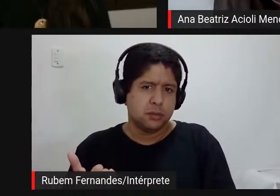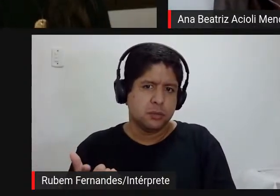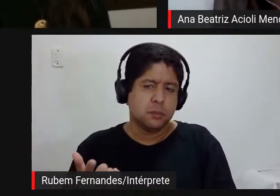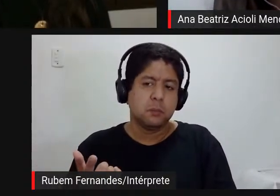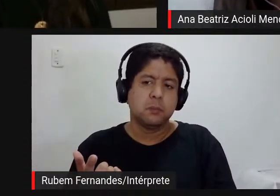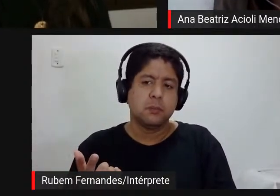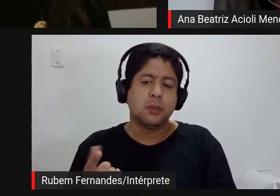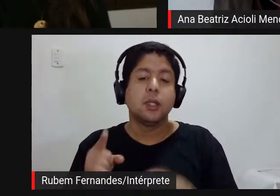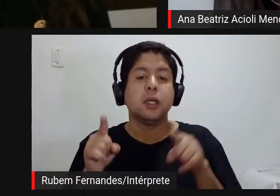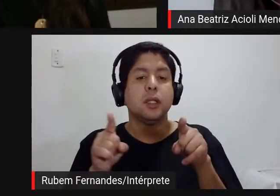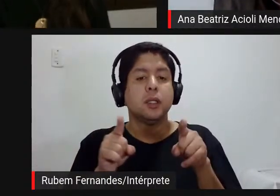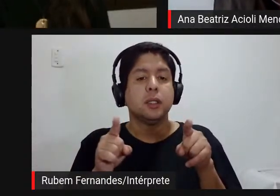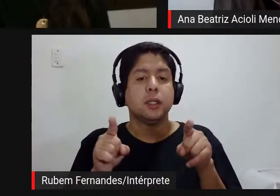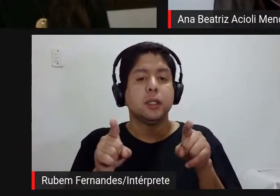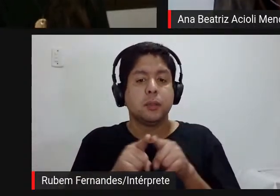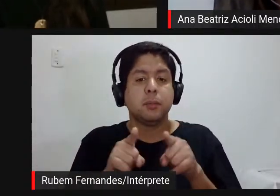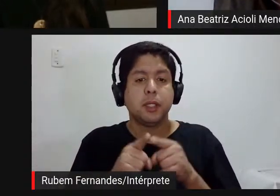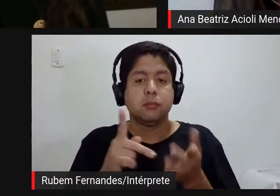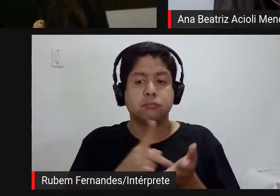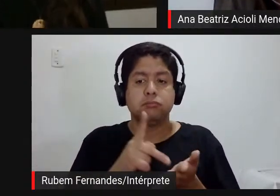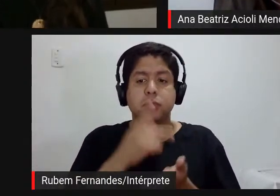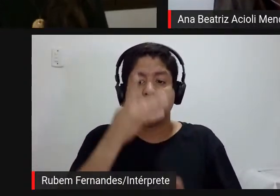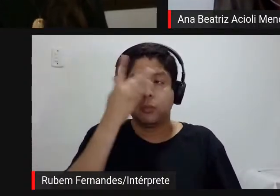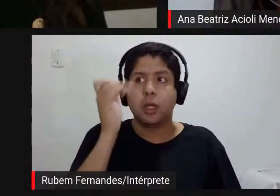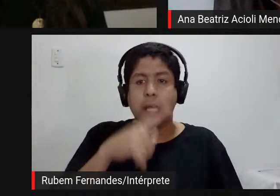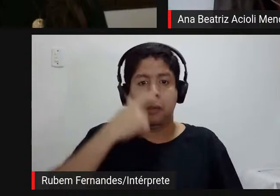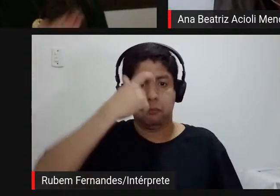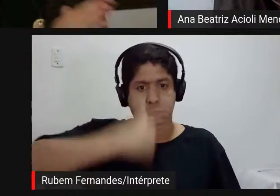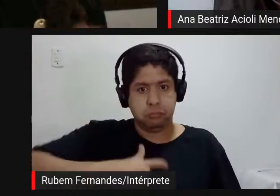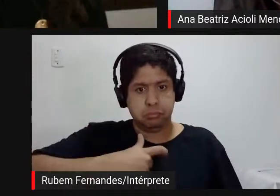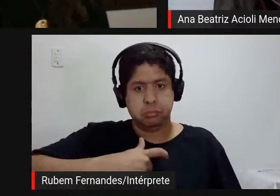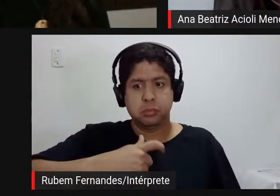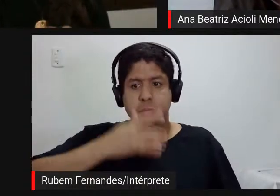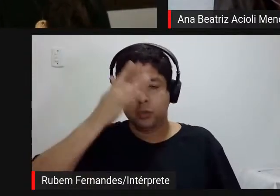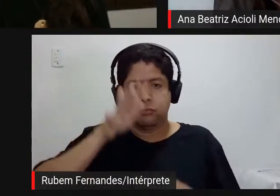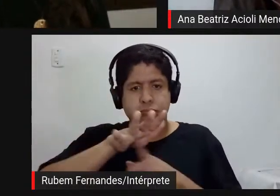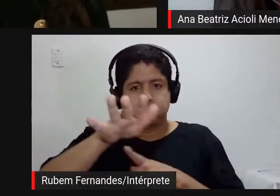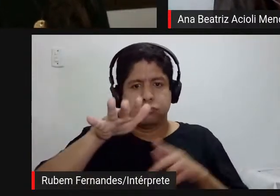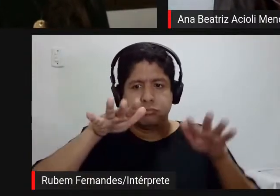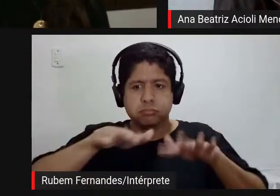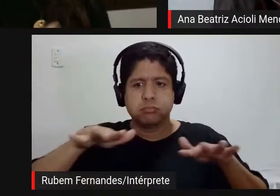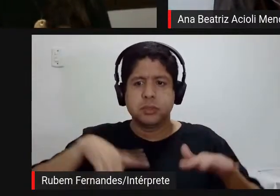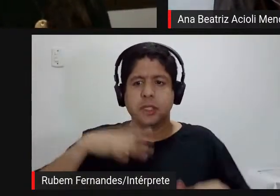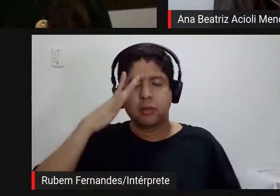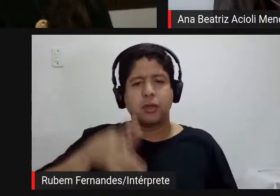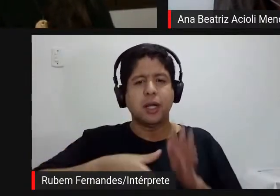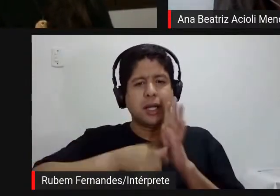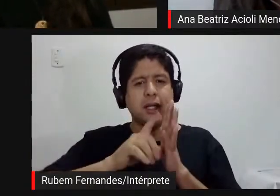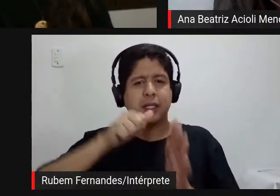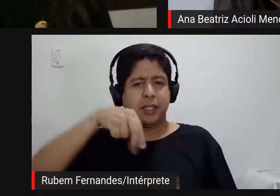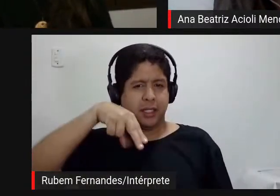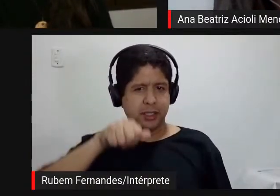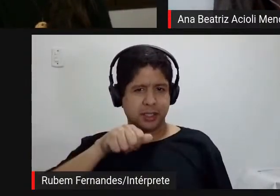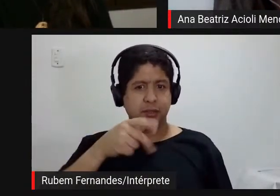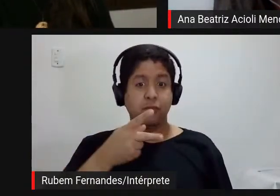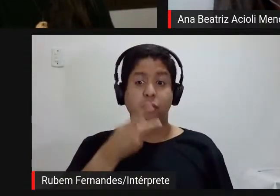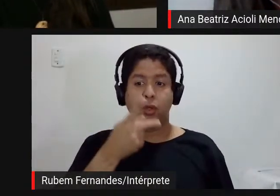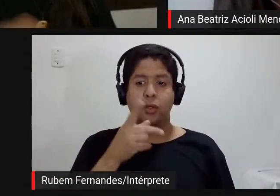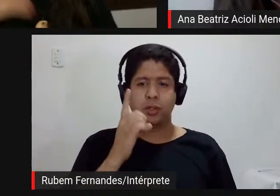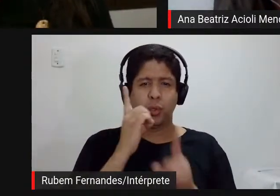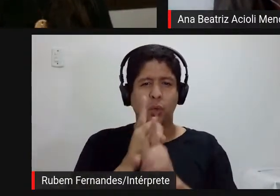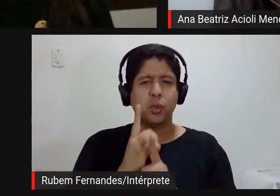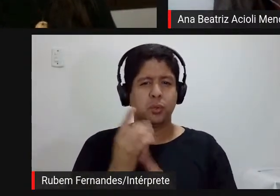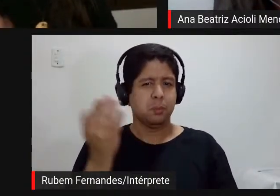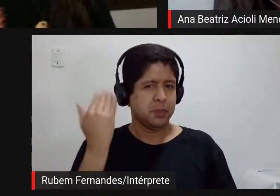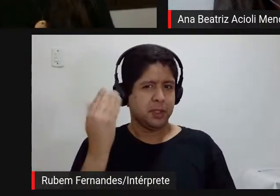protagonismo protagonista tem que ser o público acho que tem que ser muito mais como a Ana Ana May falou no encontro passado né vamos